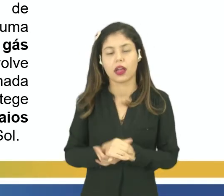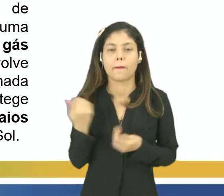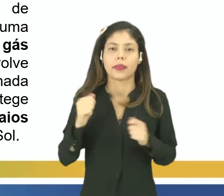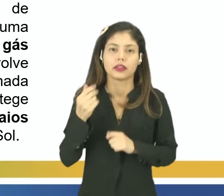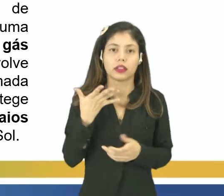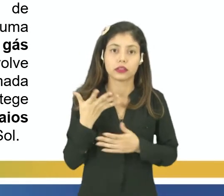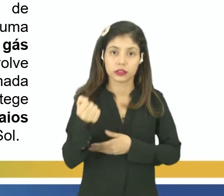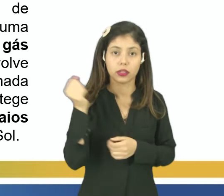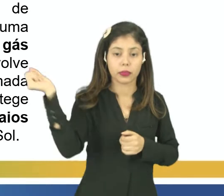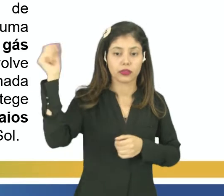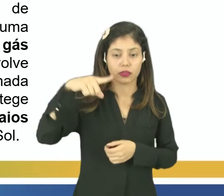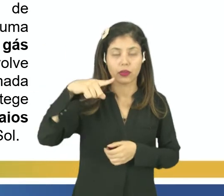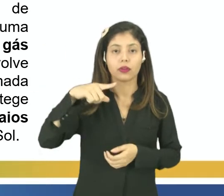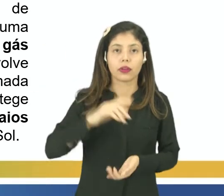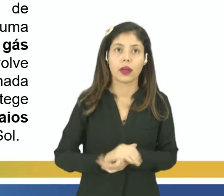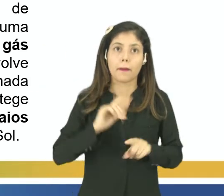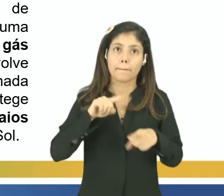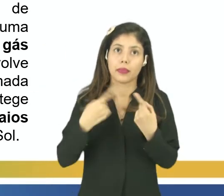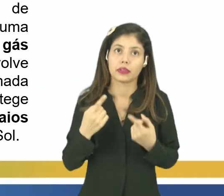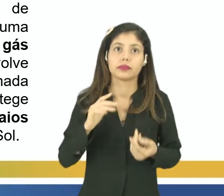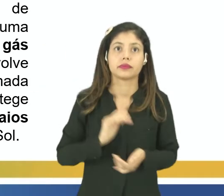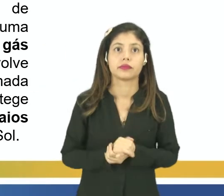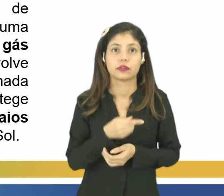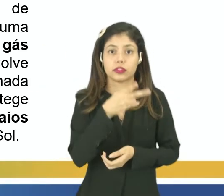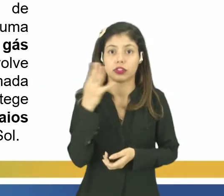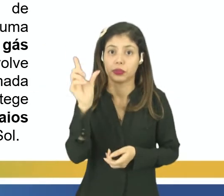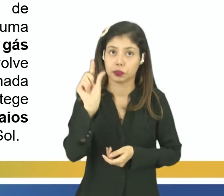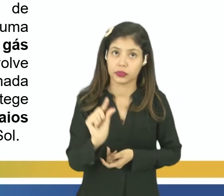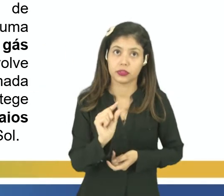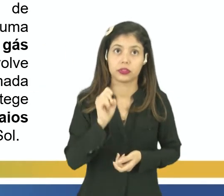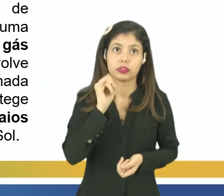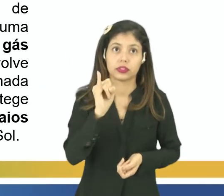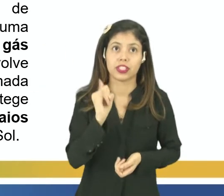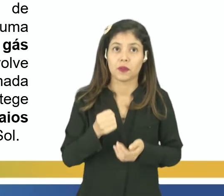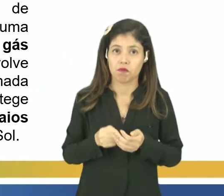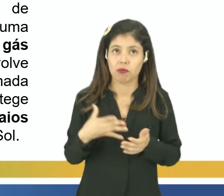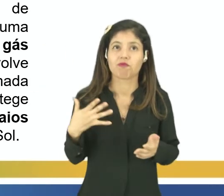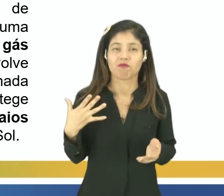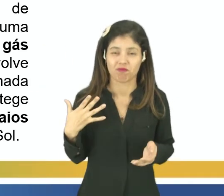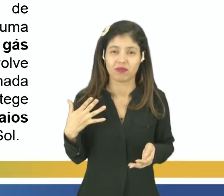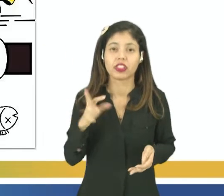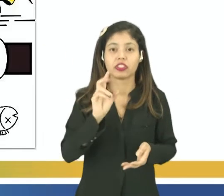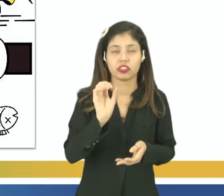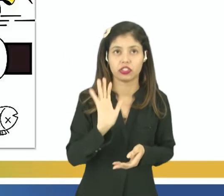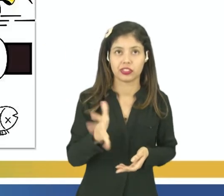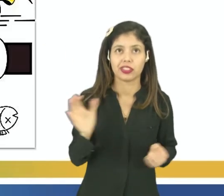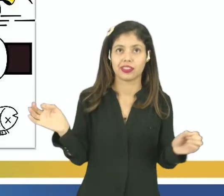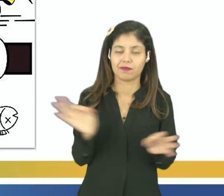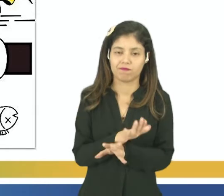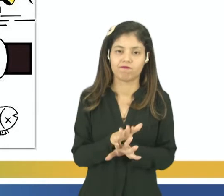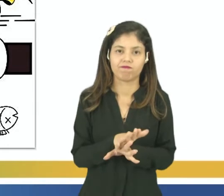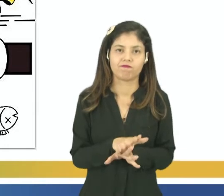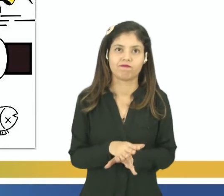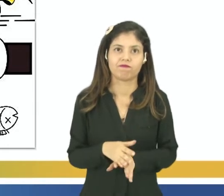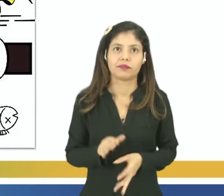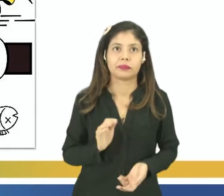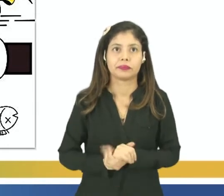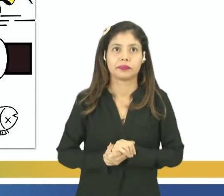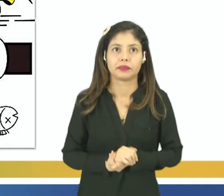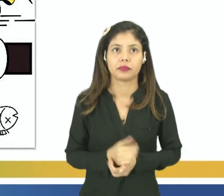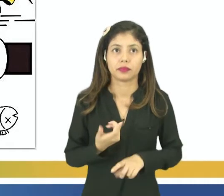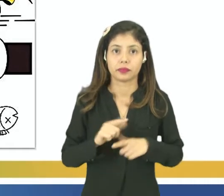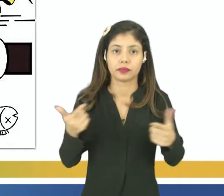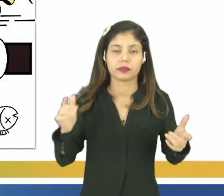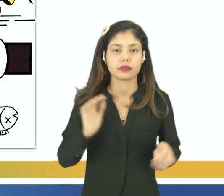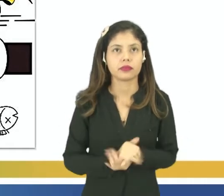que a gente receba esses raios, sim, mas em uma determinada quantidade. Se a gente recebe demais, já acaba ficando em condições bastante elevadas.